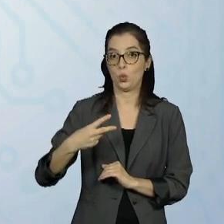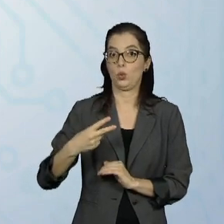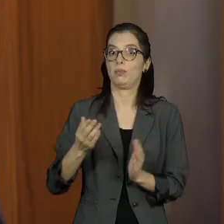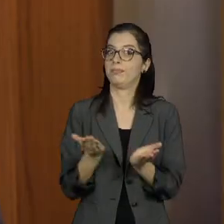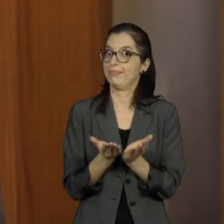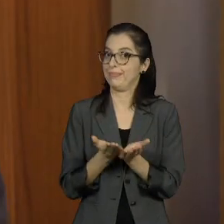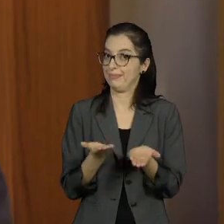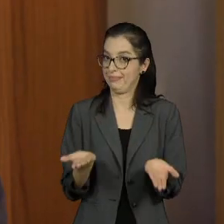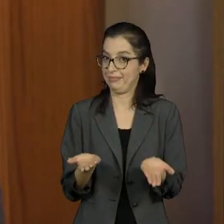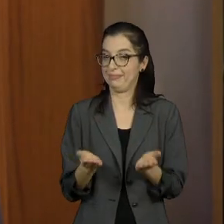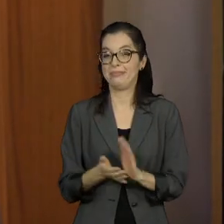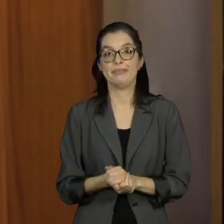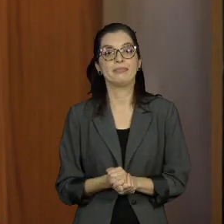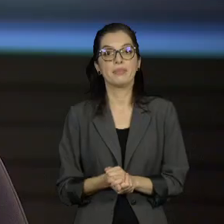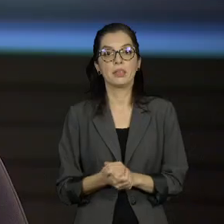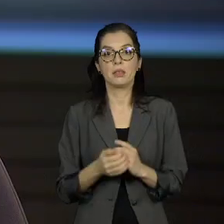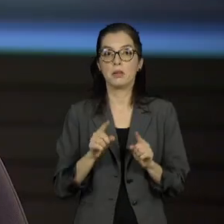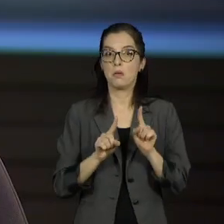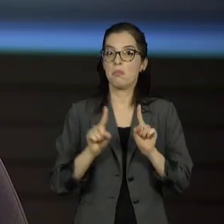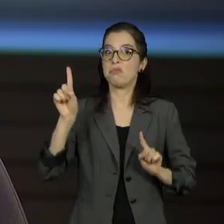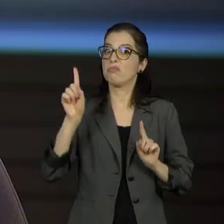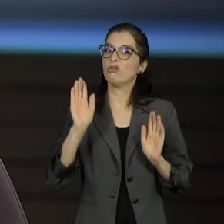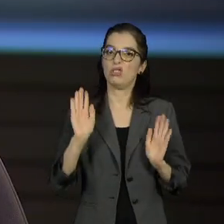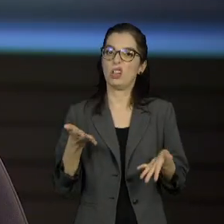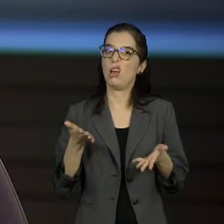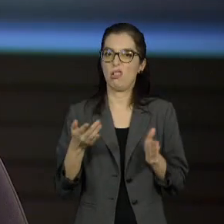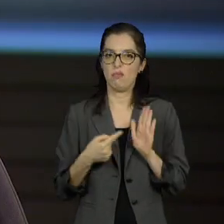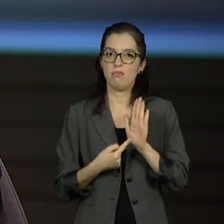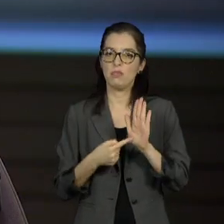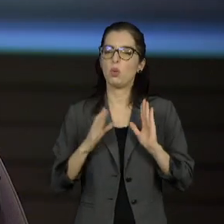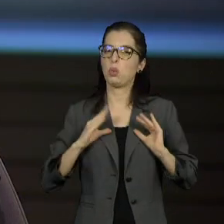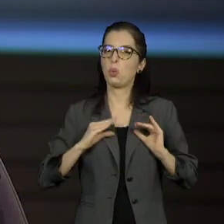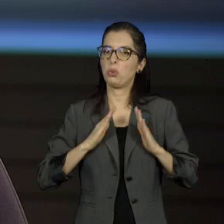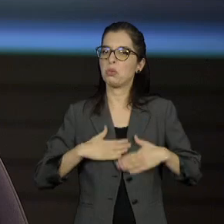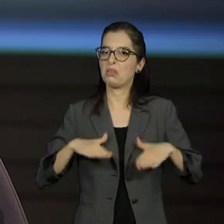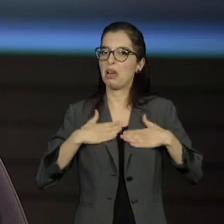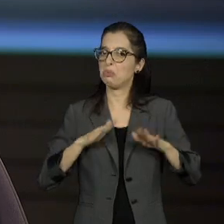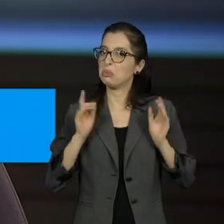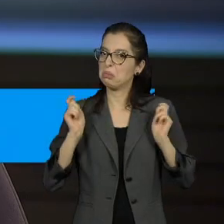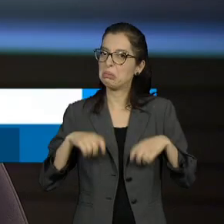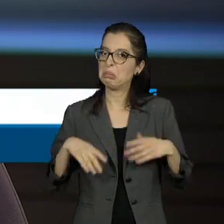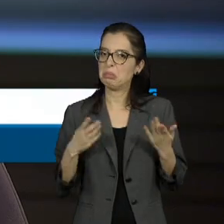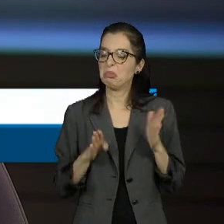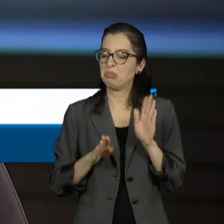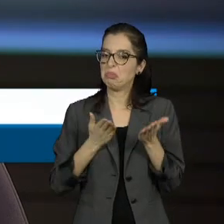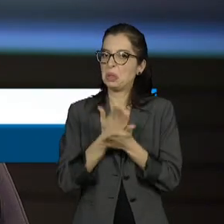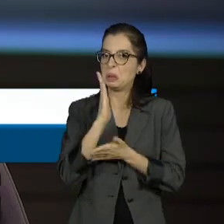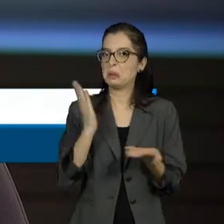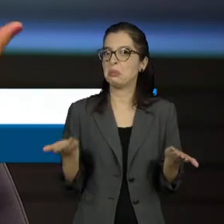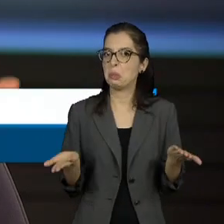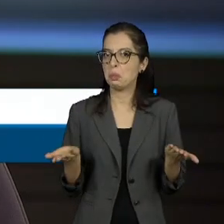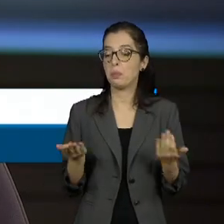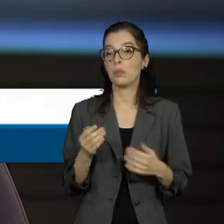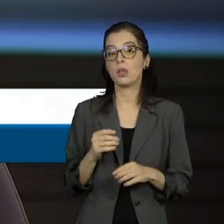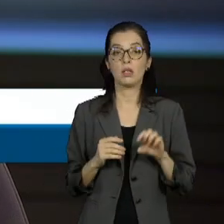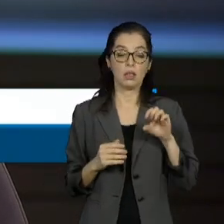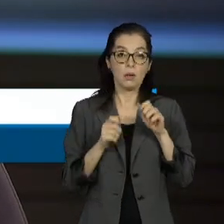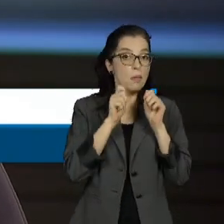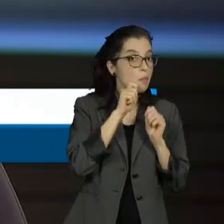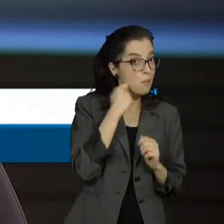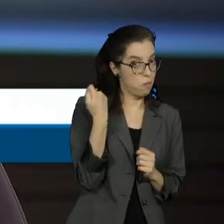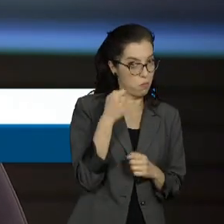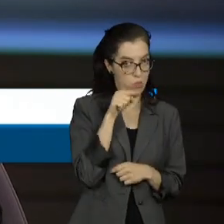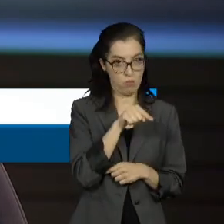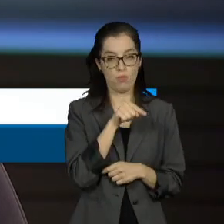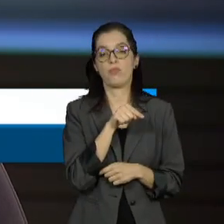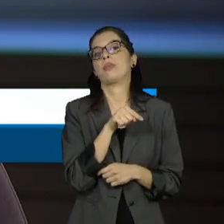sim, uma disputa bem confortável. Bem confortável. O Eduardo Paes não ampliou muito na última semana a margem, porque o Crivella entrou